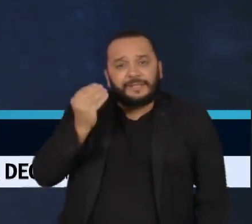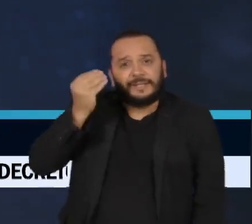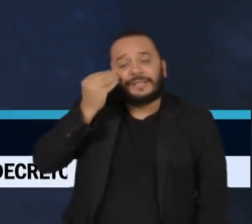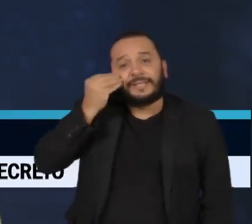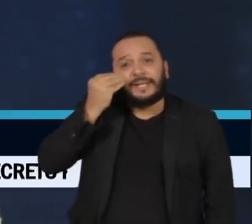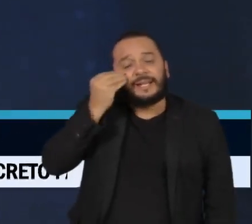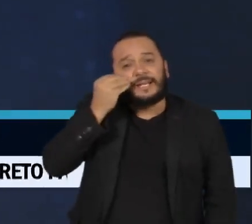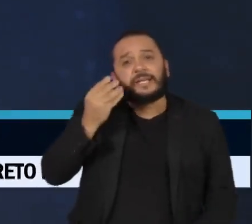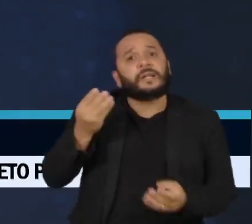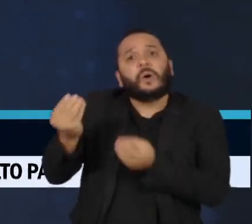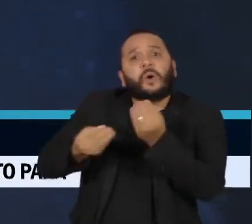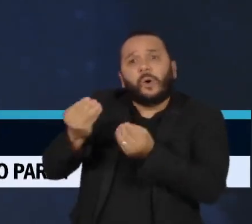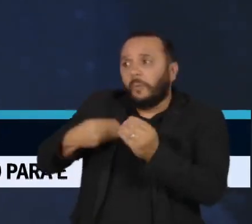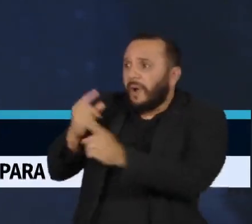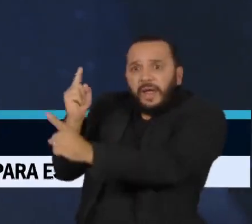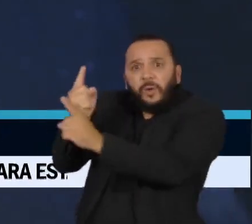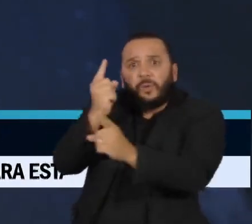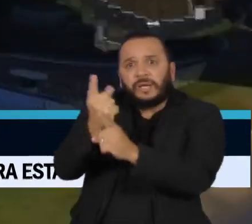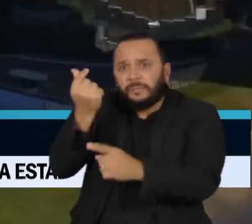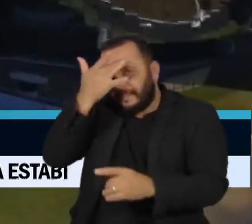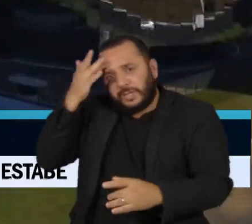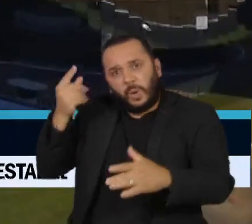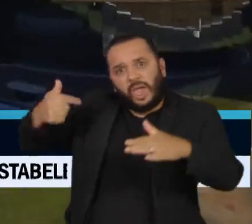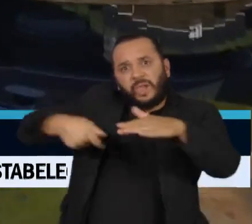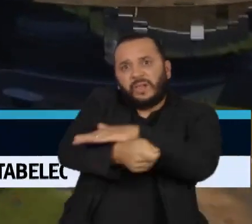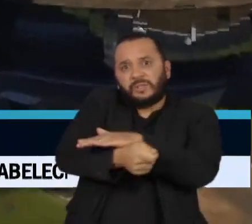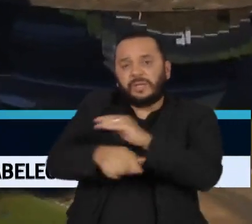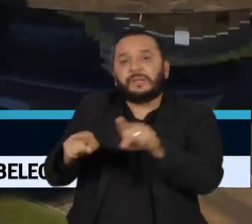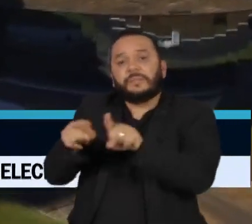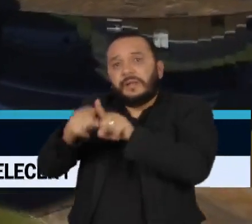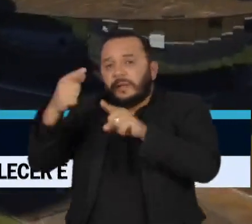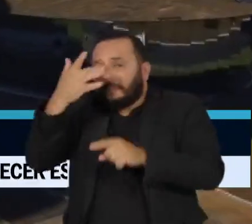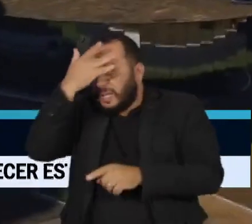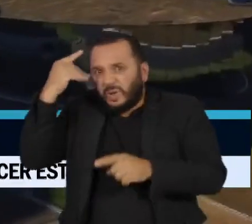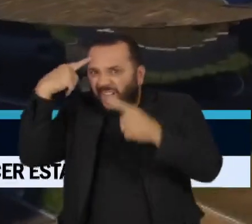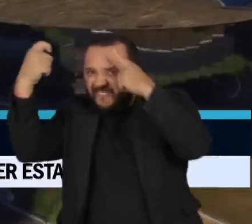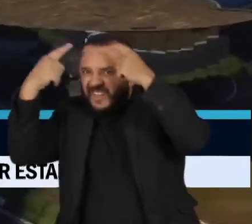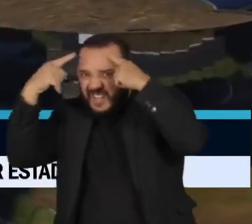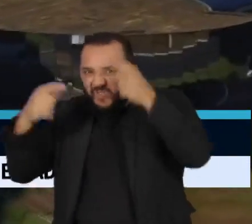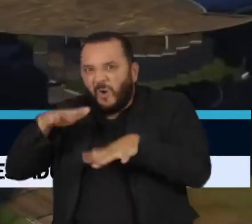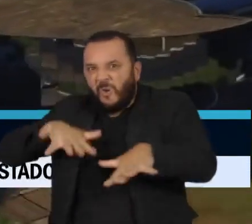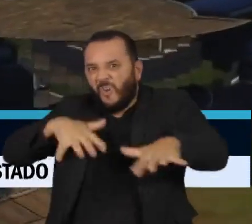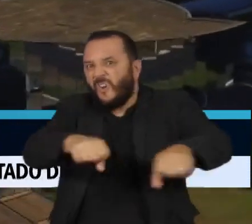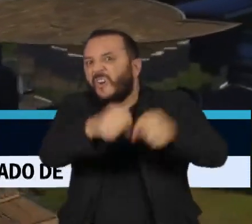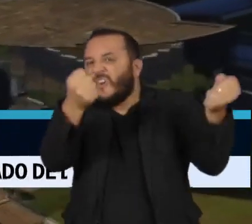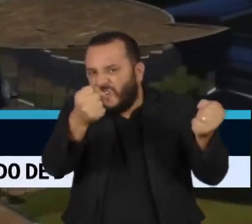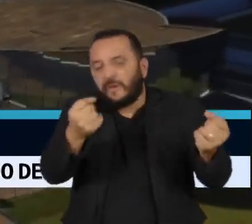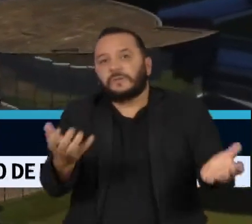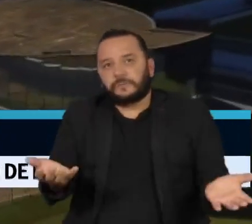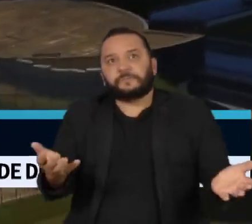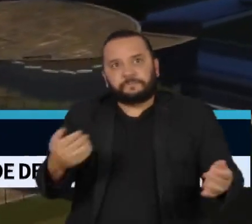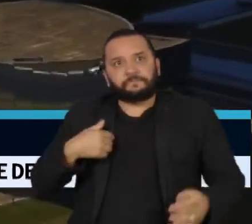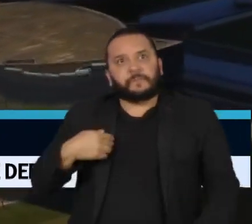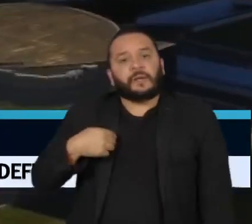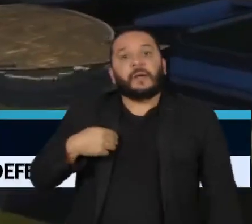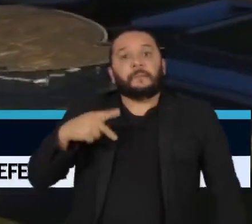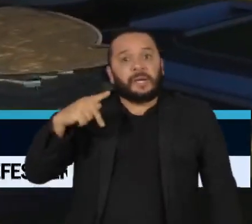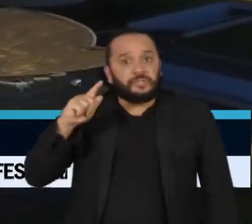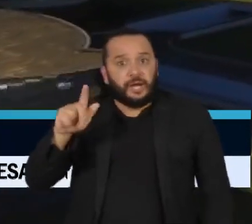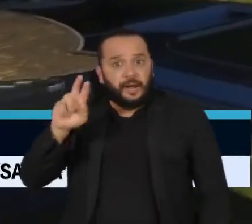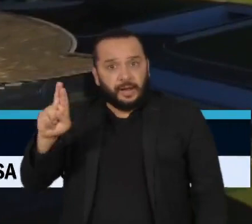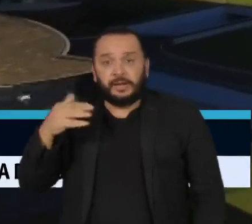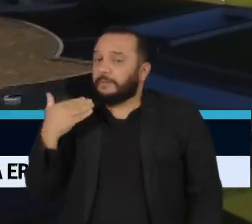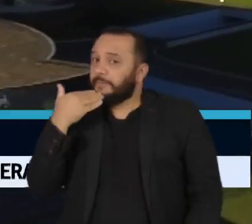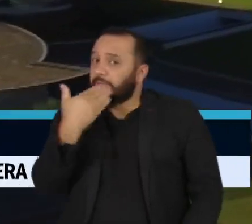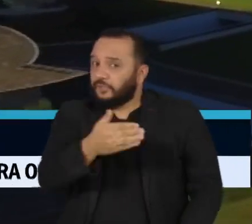financiadores e idealizadores da invasão. A Procuradoria-Geral da República pediu ao Supremo a abertura de